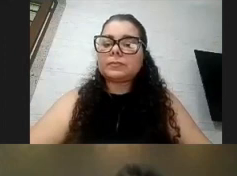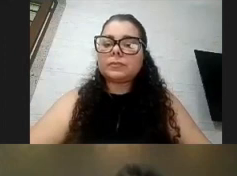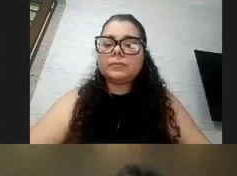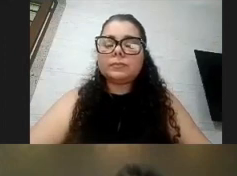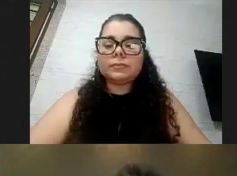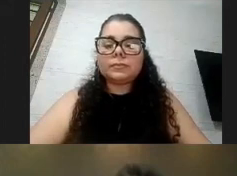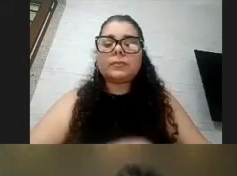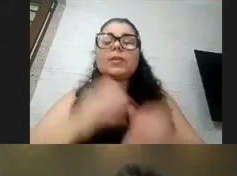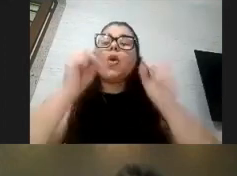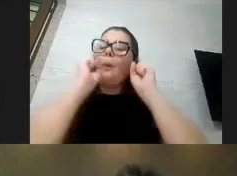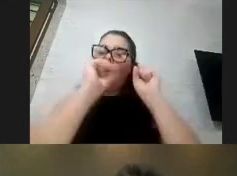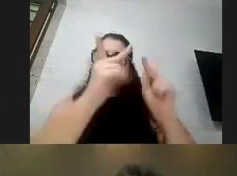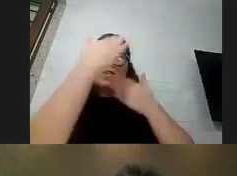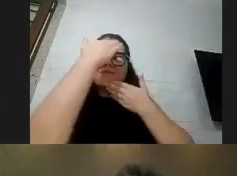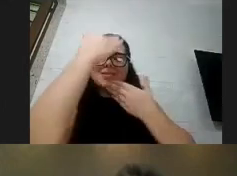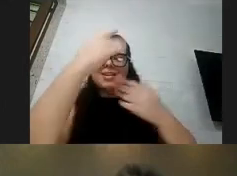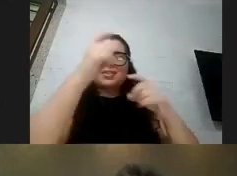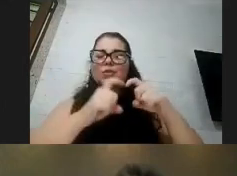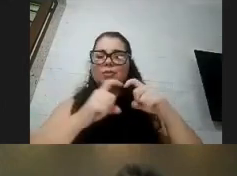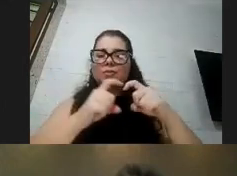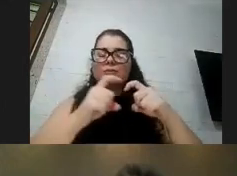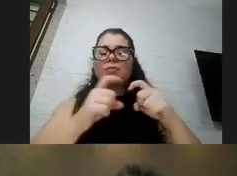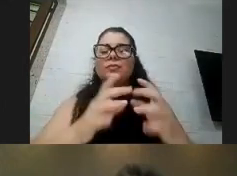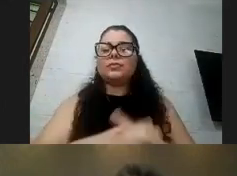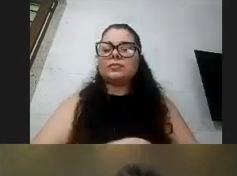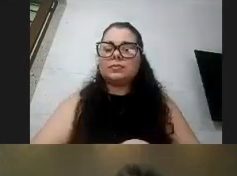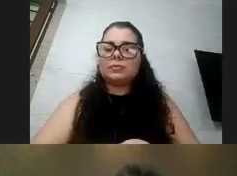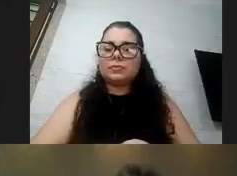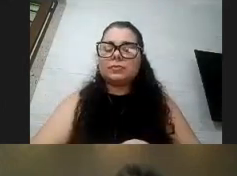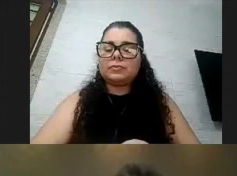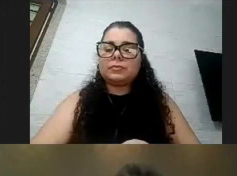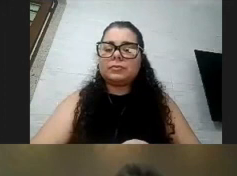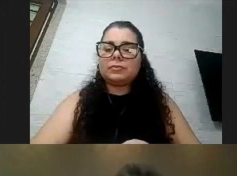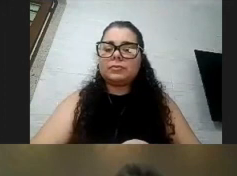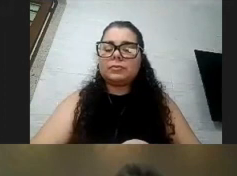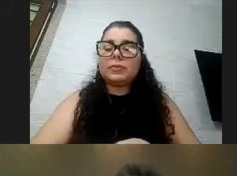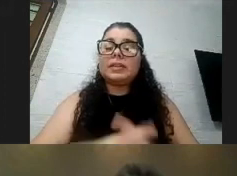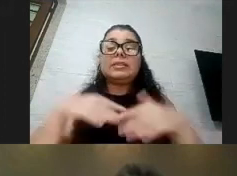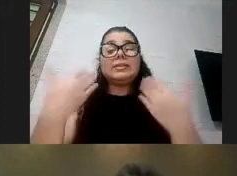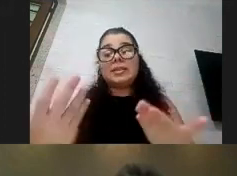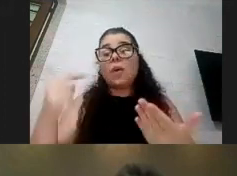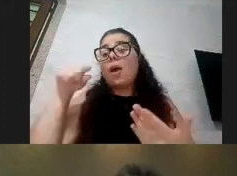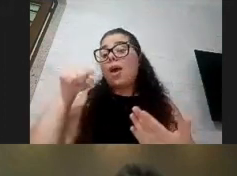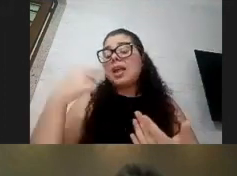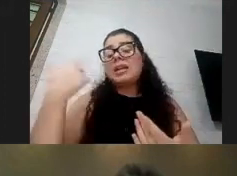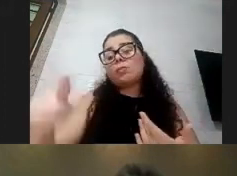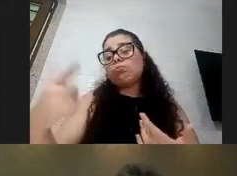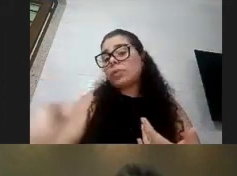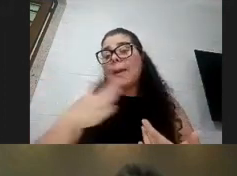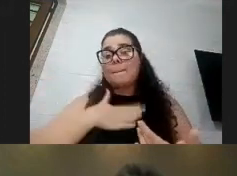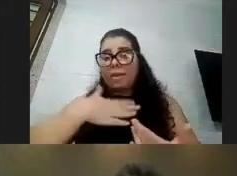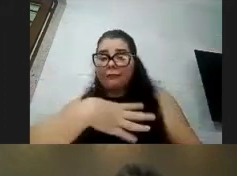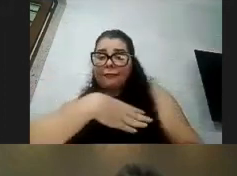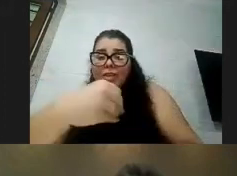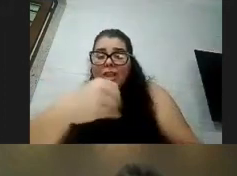ok obrigado obrigado a Beatriz ela não tem um histórico de